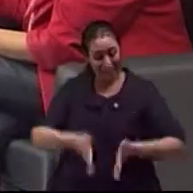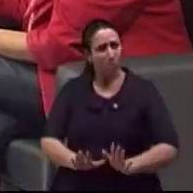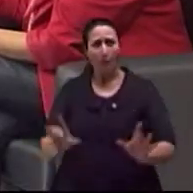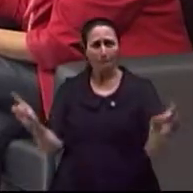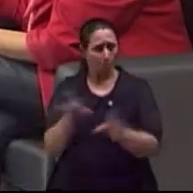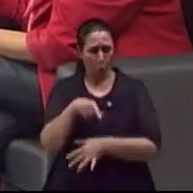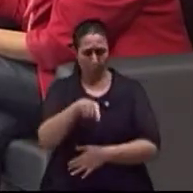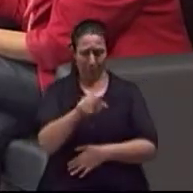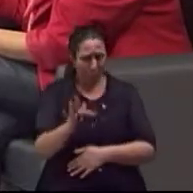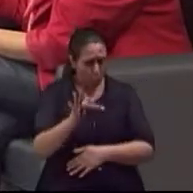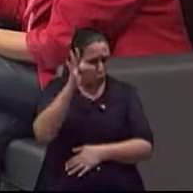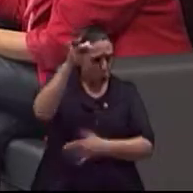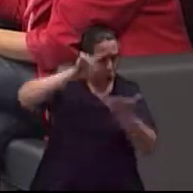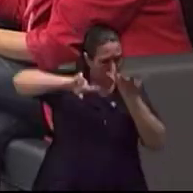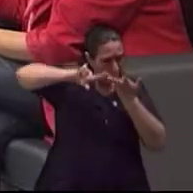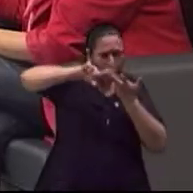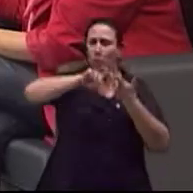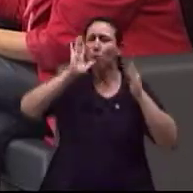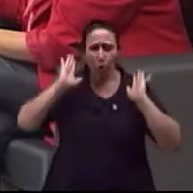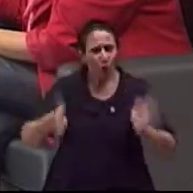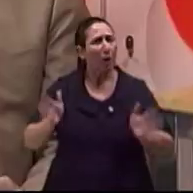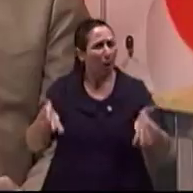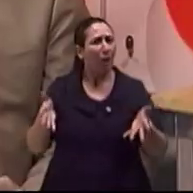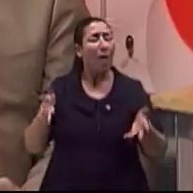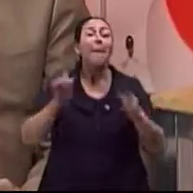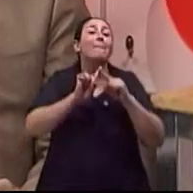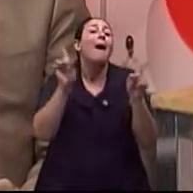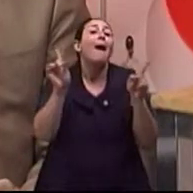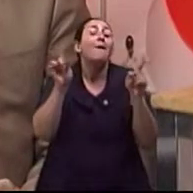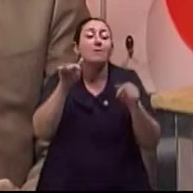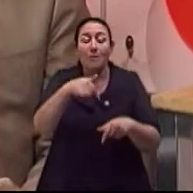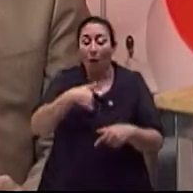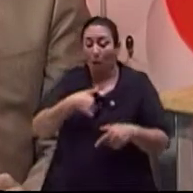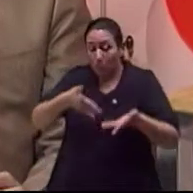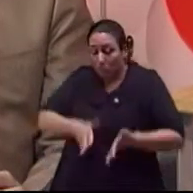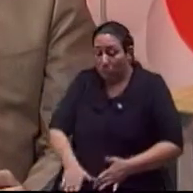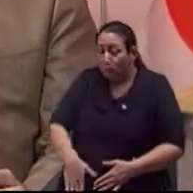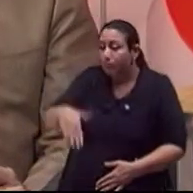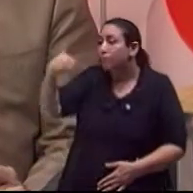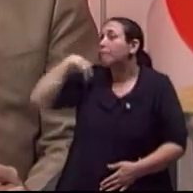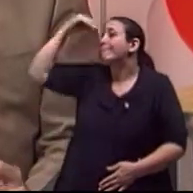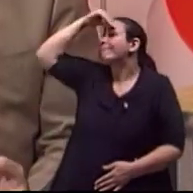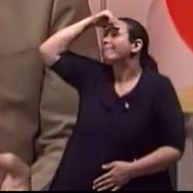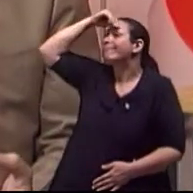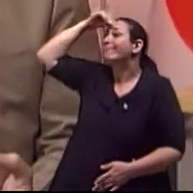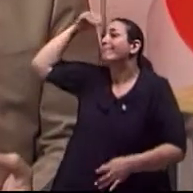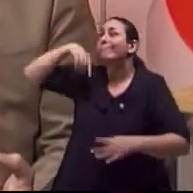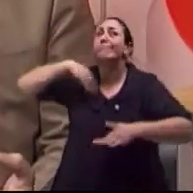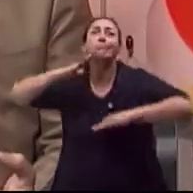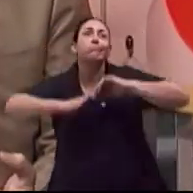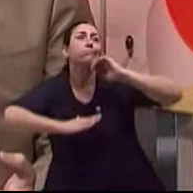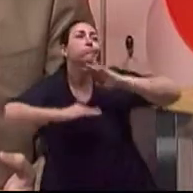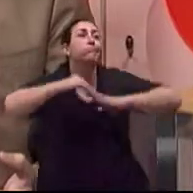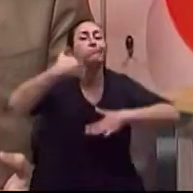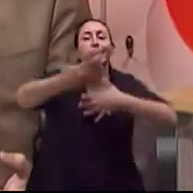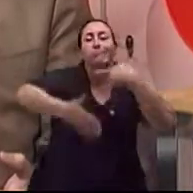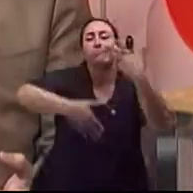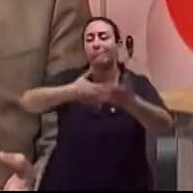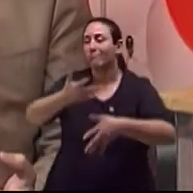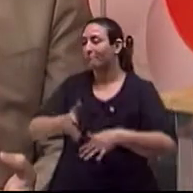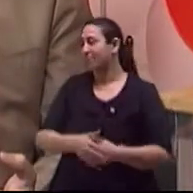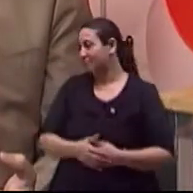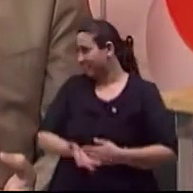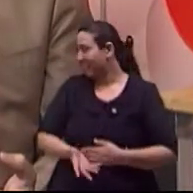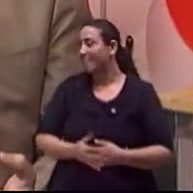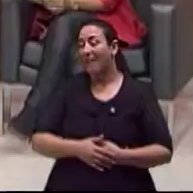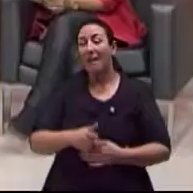destino Eu diria que são simplificações O ser humano tem uma tendência de construir simplificações